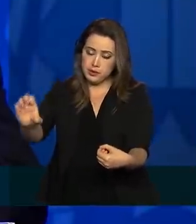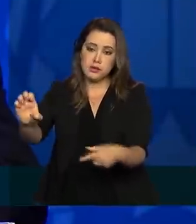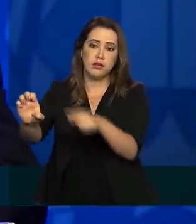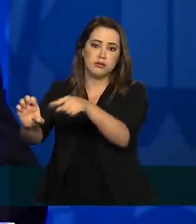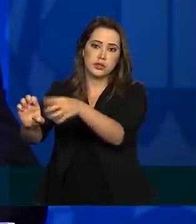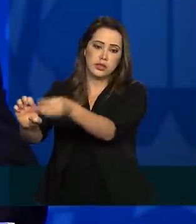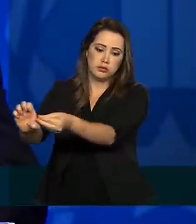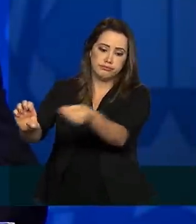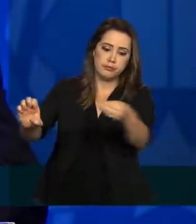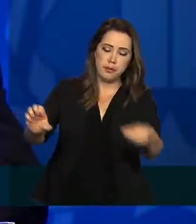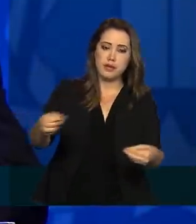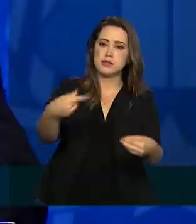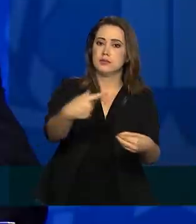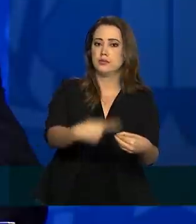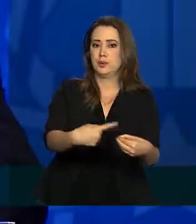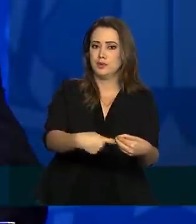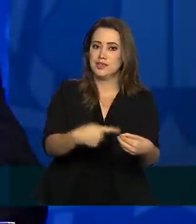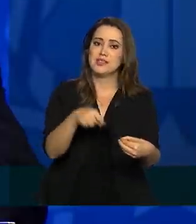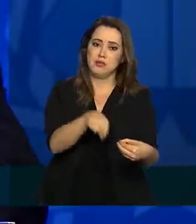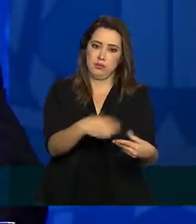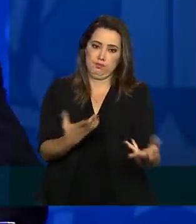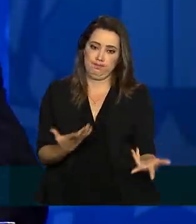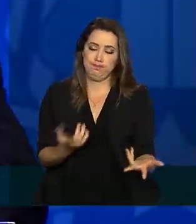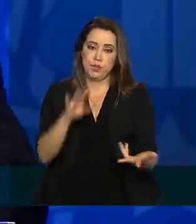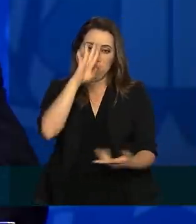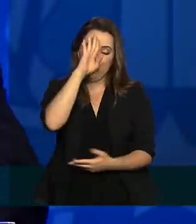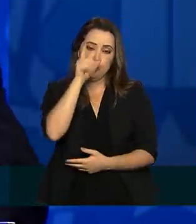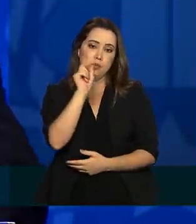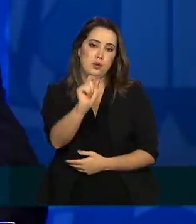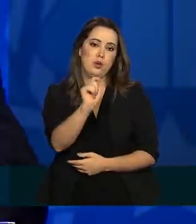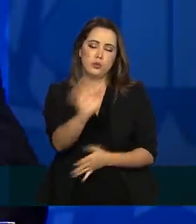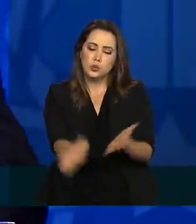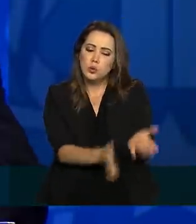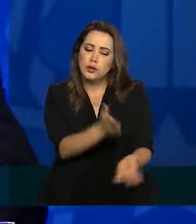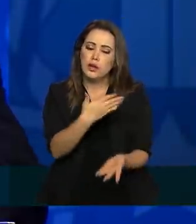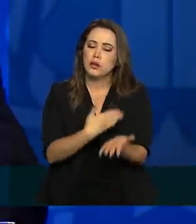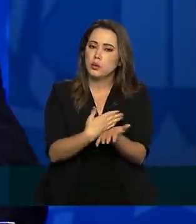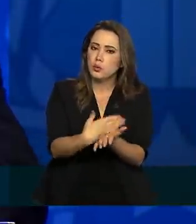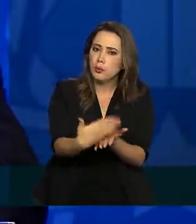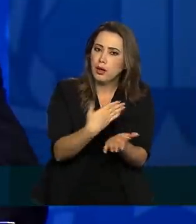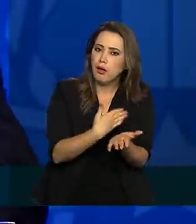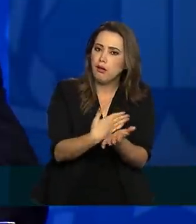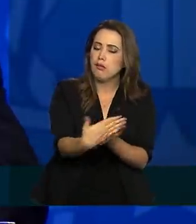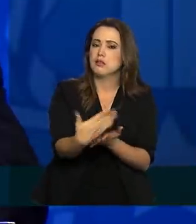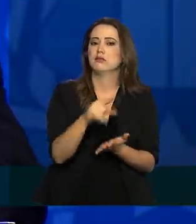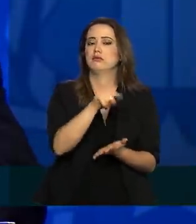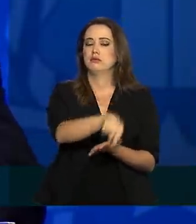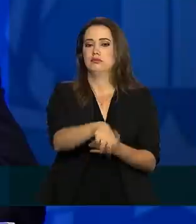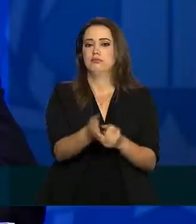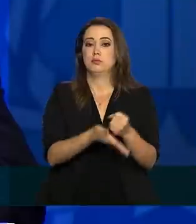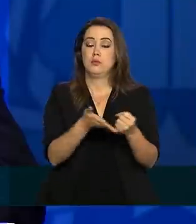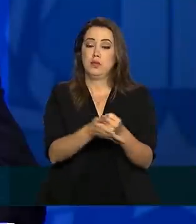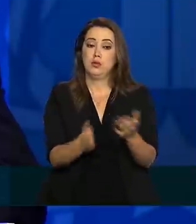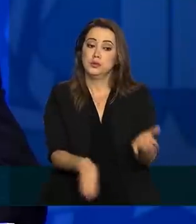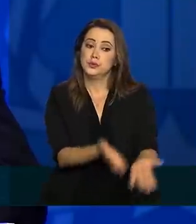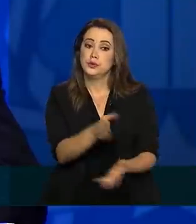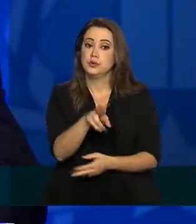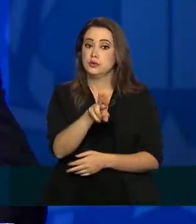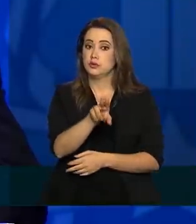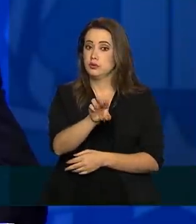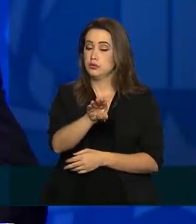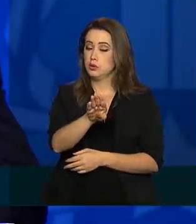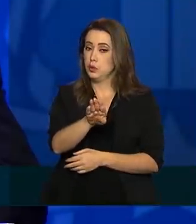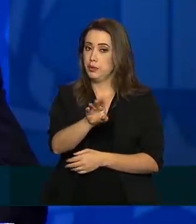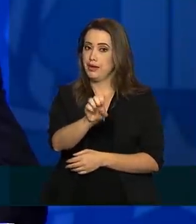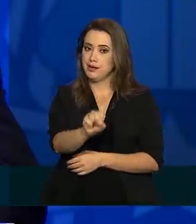a principal aplicação desse medicamento vai ser na atenção primária, nas UBS, nos municípios, mas também a aplicação